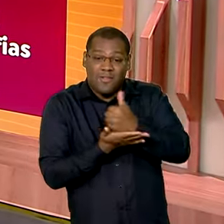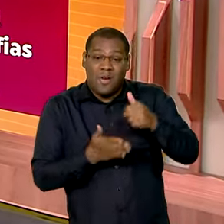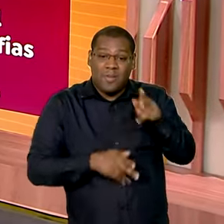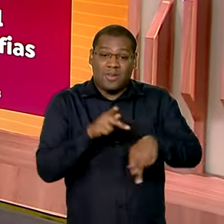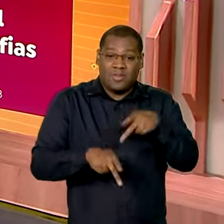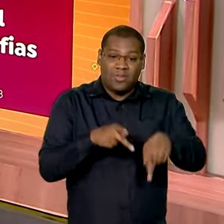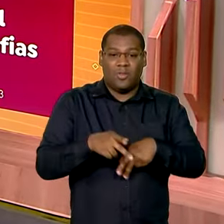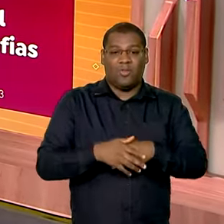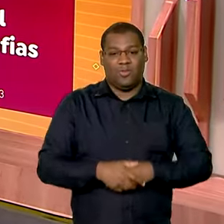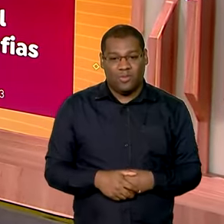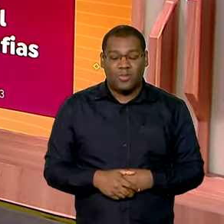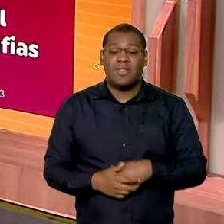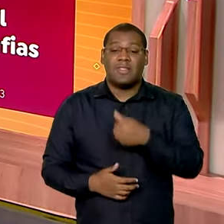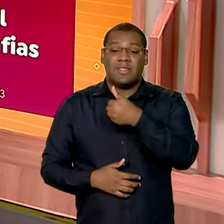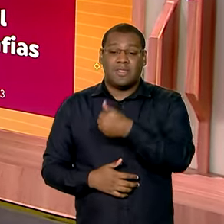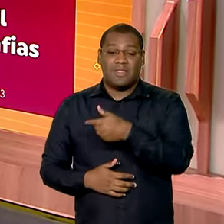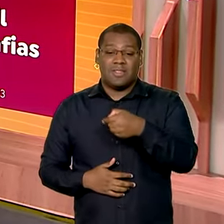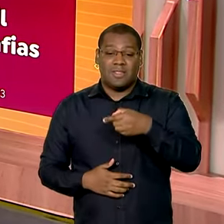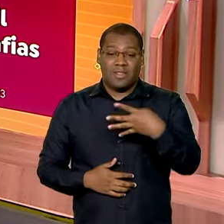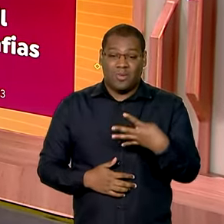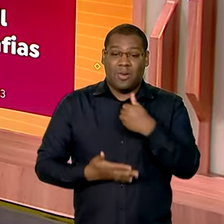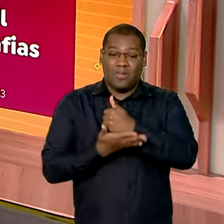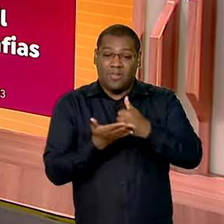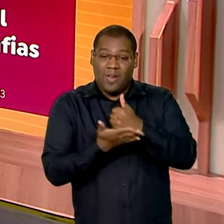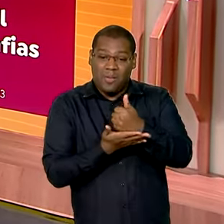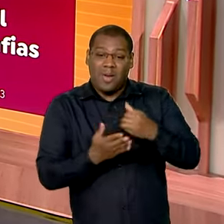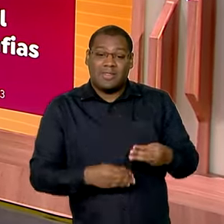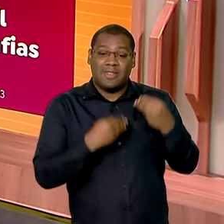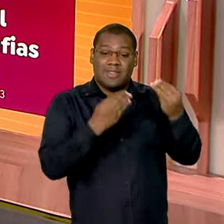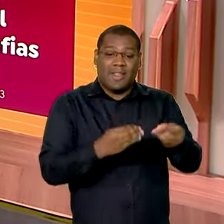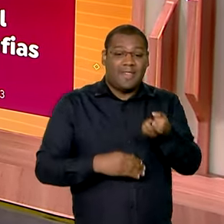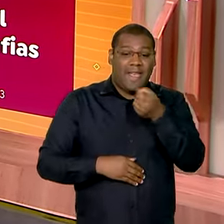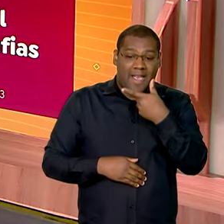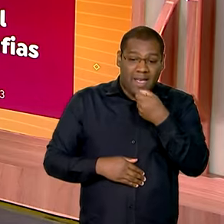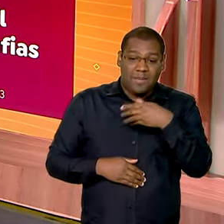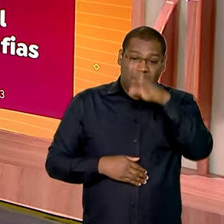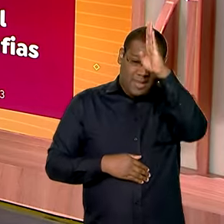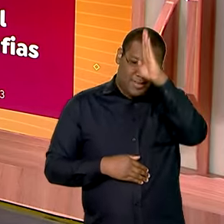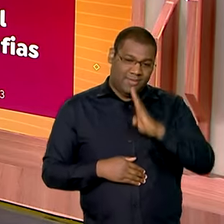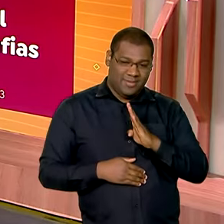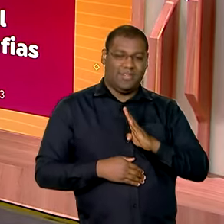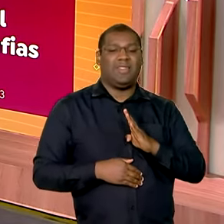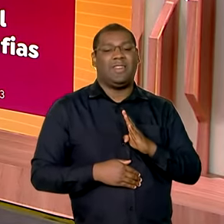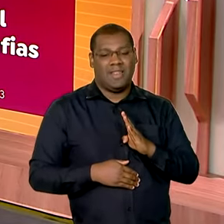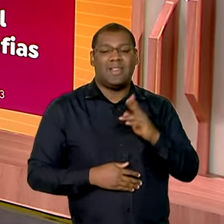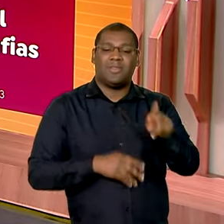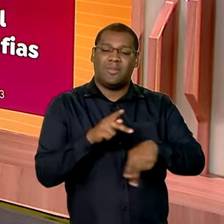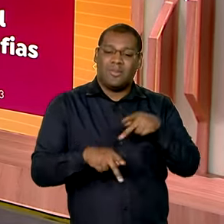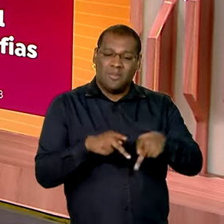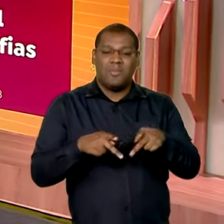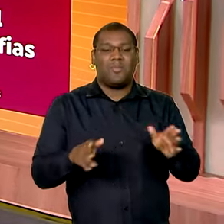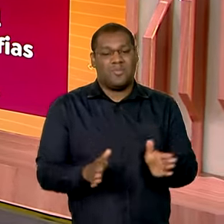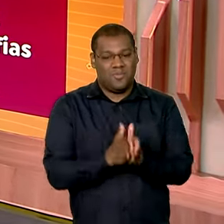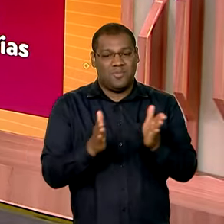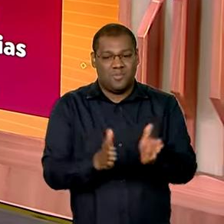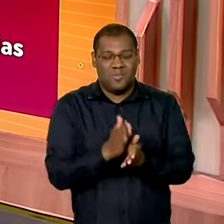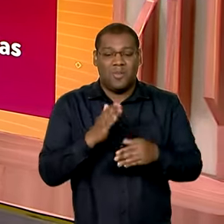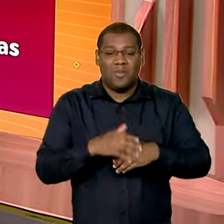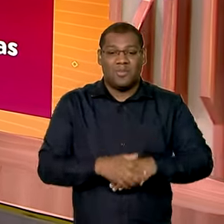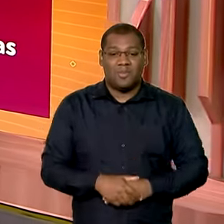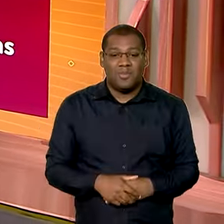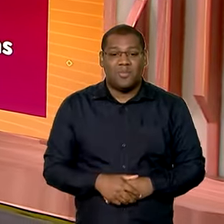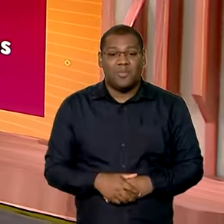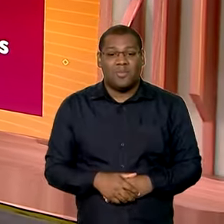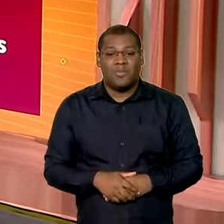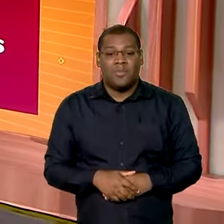que disponibilizam aí medicamentos de graça ou a preços abaixo do mercado para a população mas não é apenas isso não